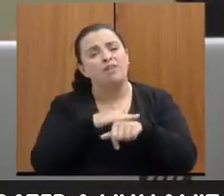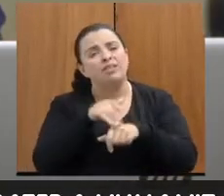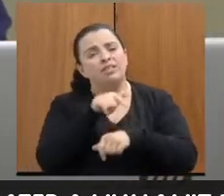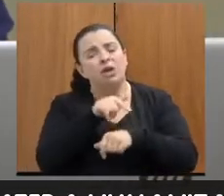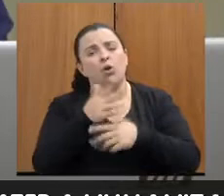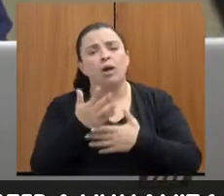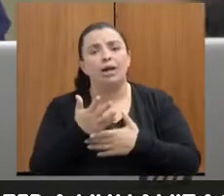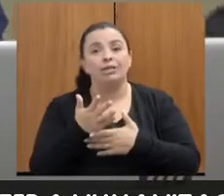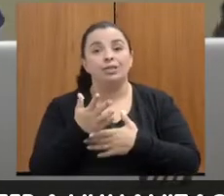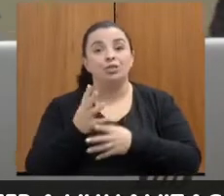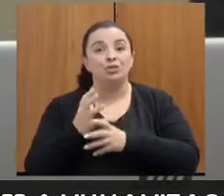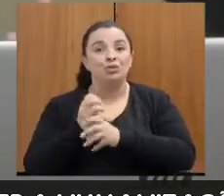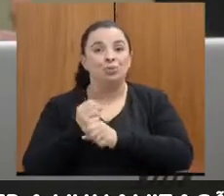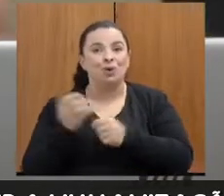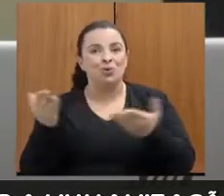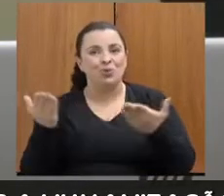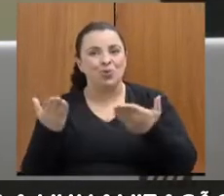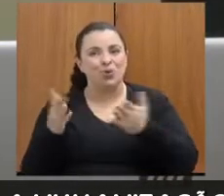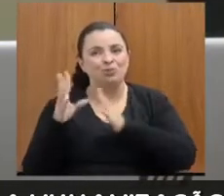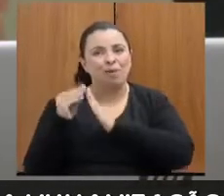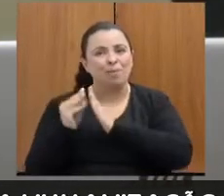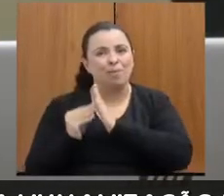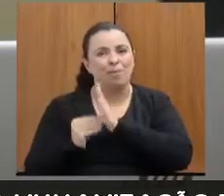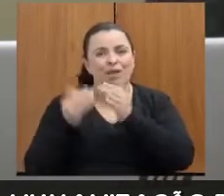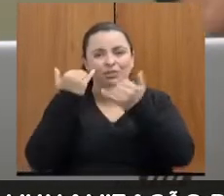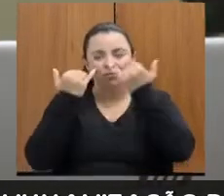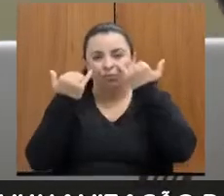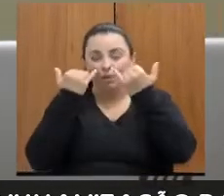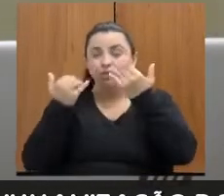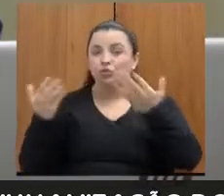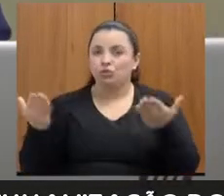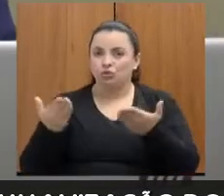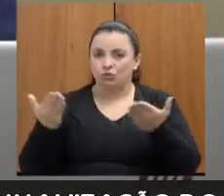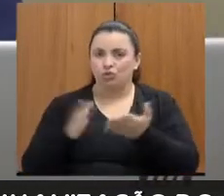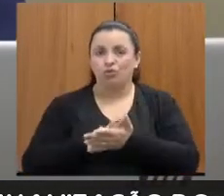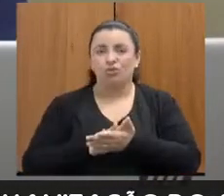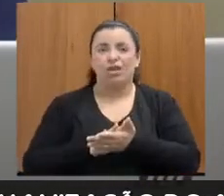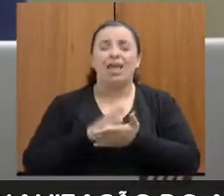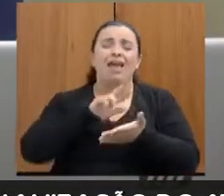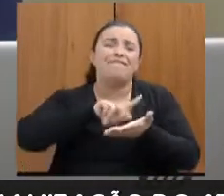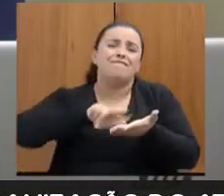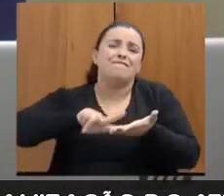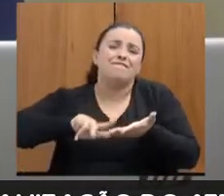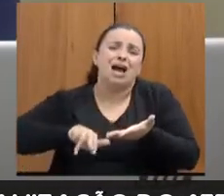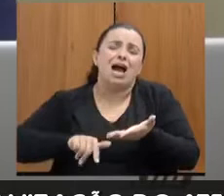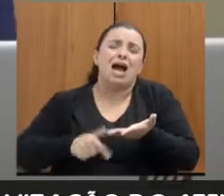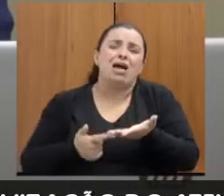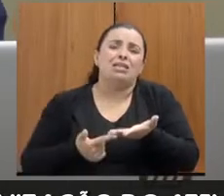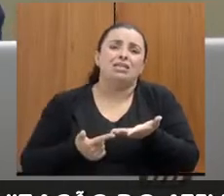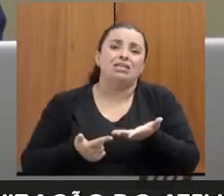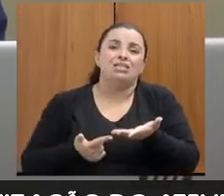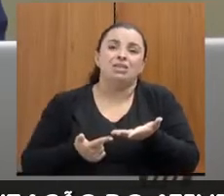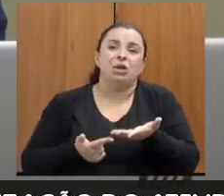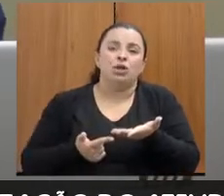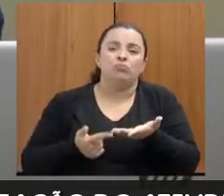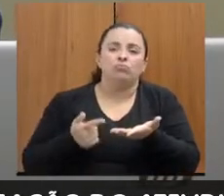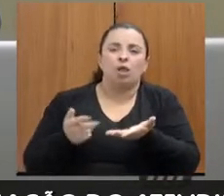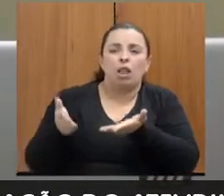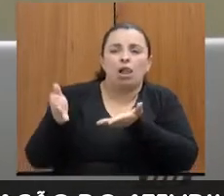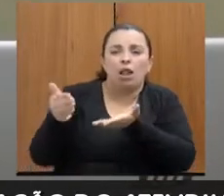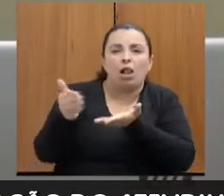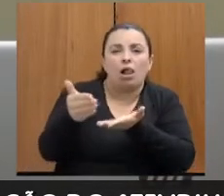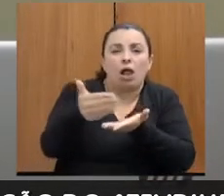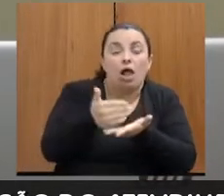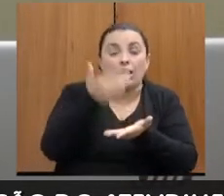escuta feita aqui com vocês, as diversas escutas que nós fizemos na audiência de usuários, de mulheres que precisaram de